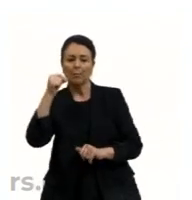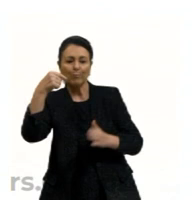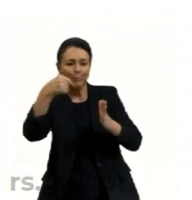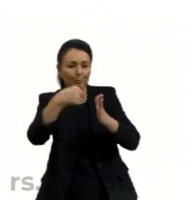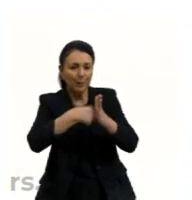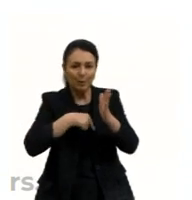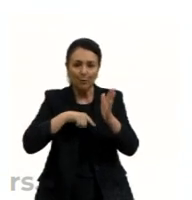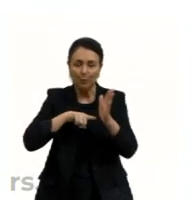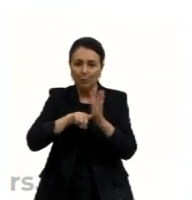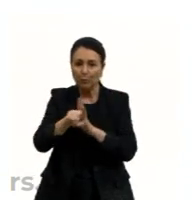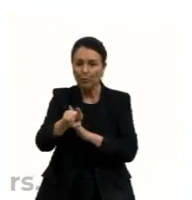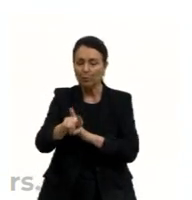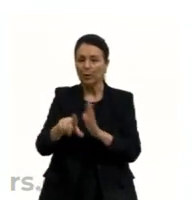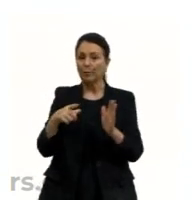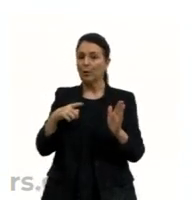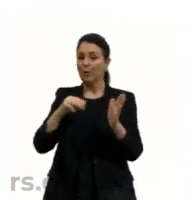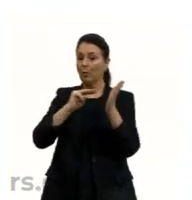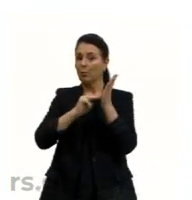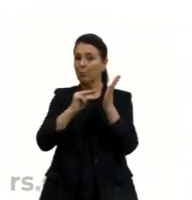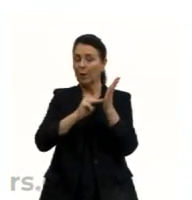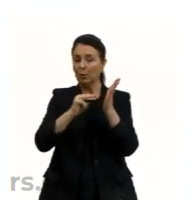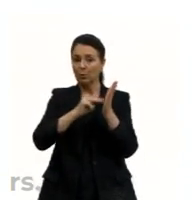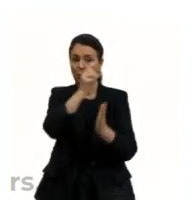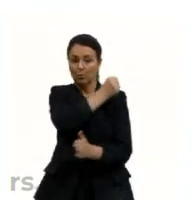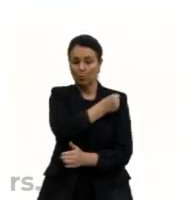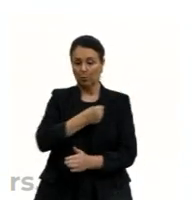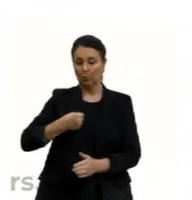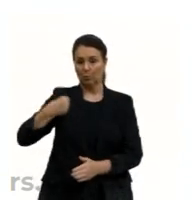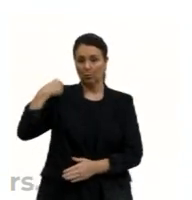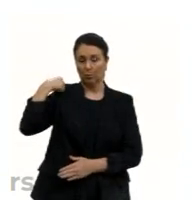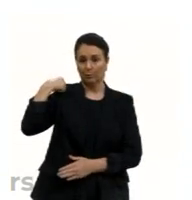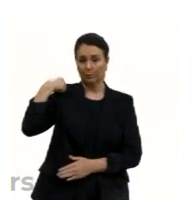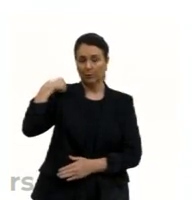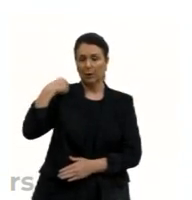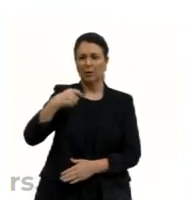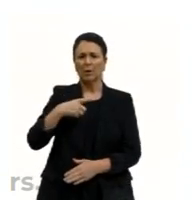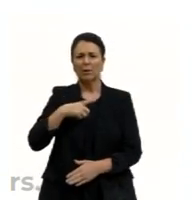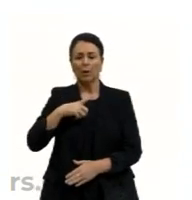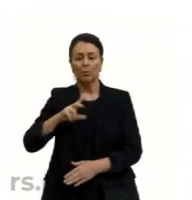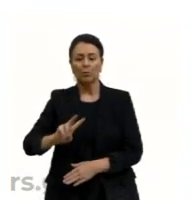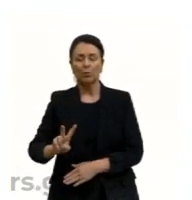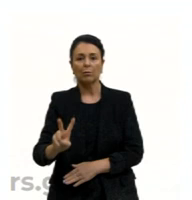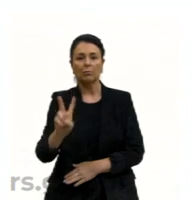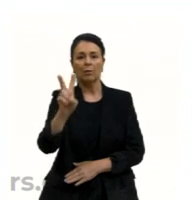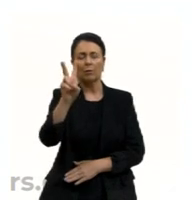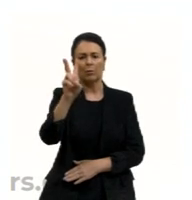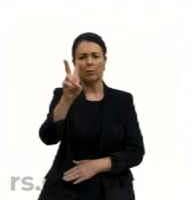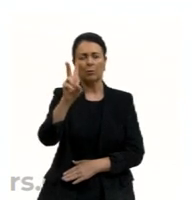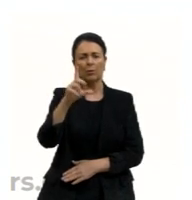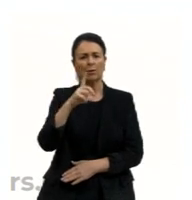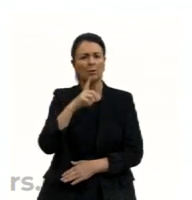socrático, de nós questionarmos, afinal de contas, esses valores, eu tenho eles porque eu